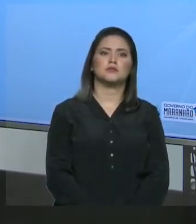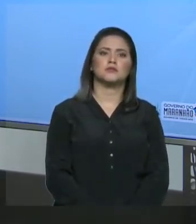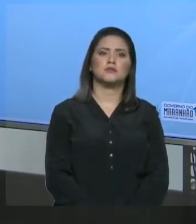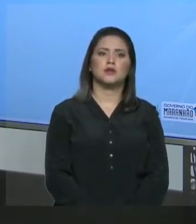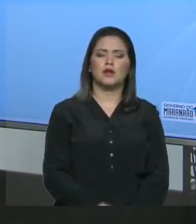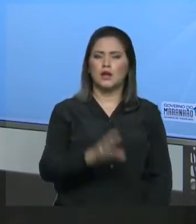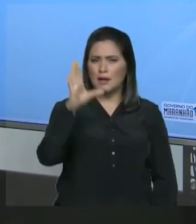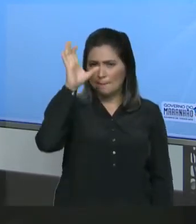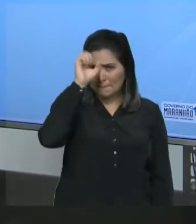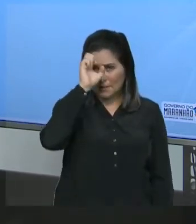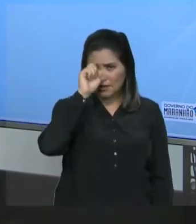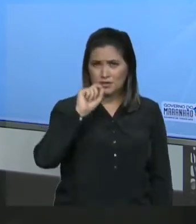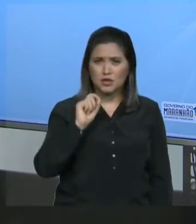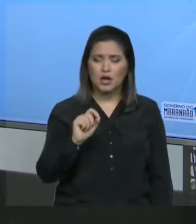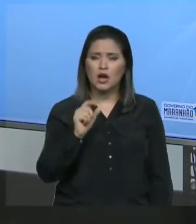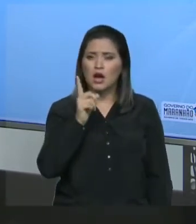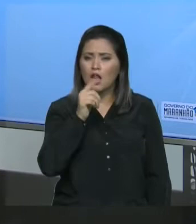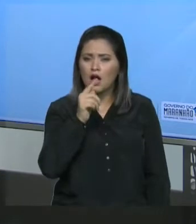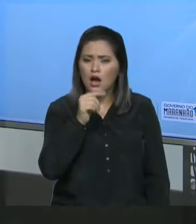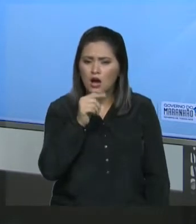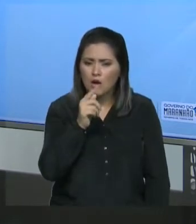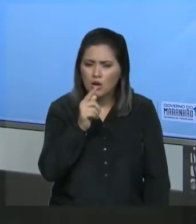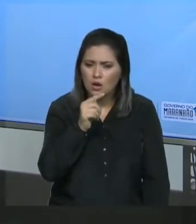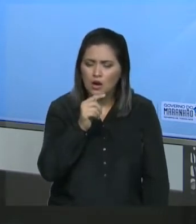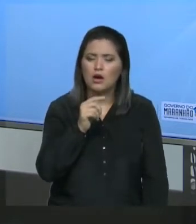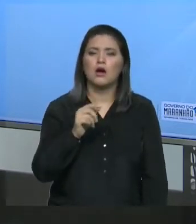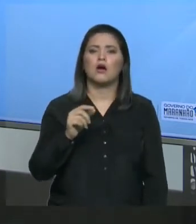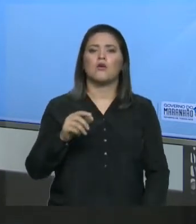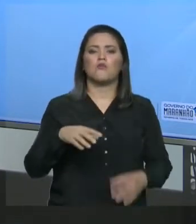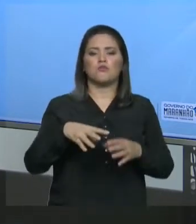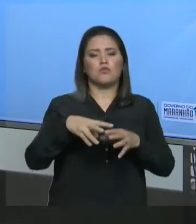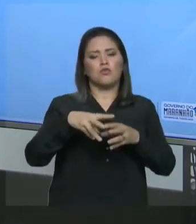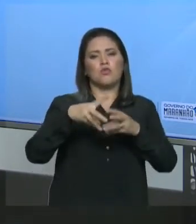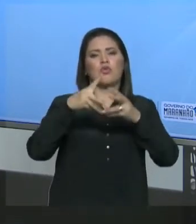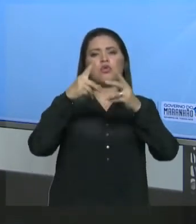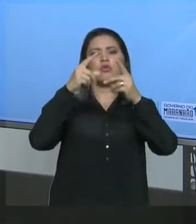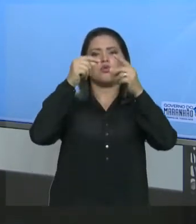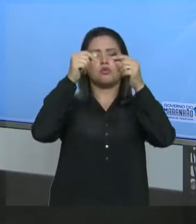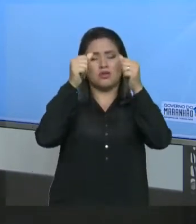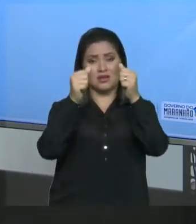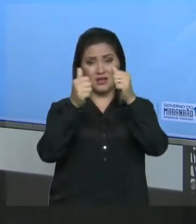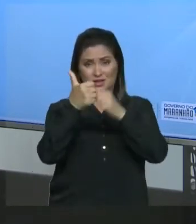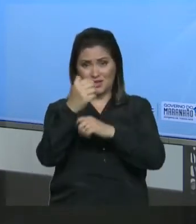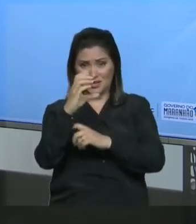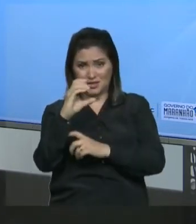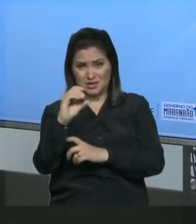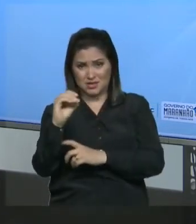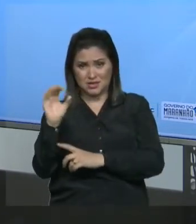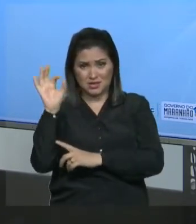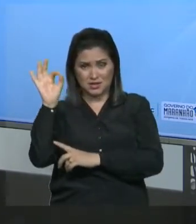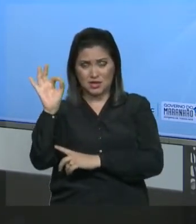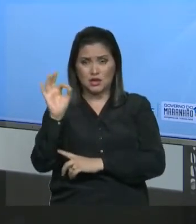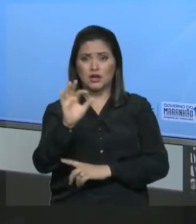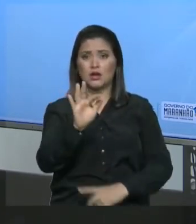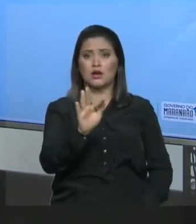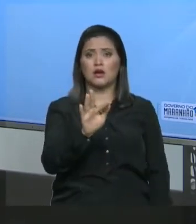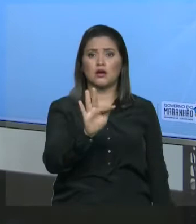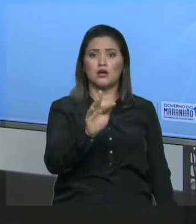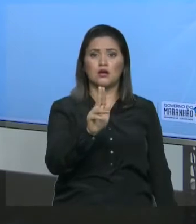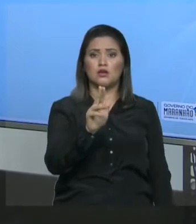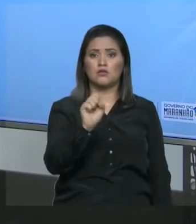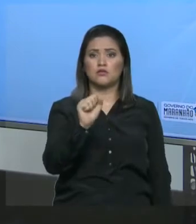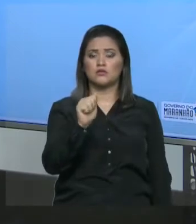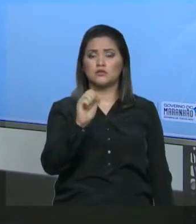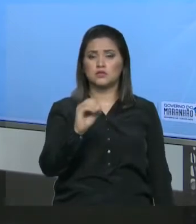A gente aprende que a água, o ponto de ebulição é 100 graus Celsius. A gente aprende que a água, o ponto de fusão é 0 graus Celsius. Mas também temos que